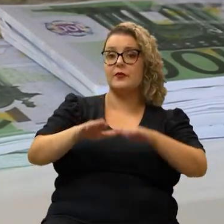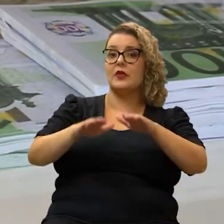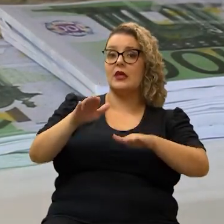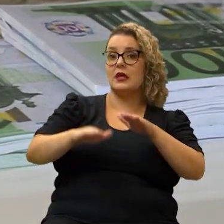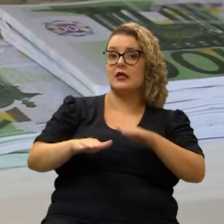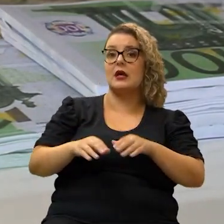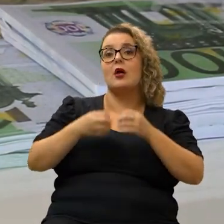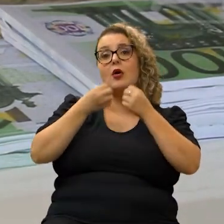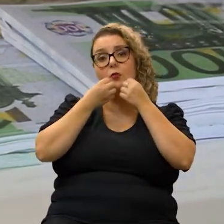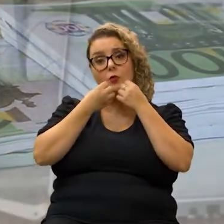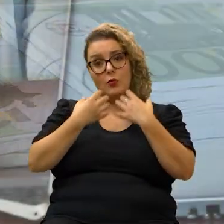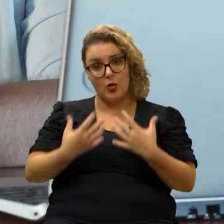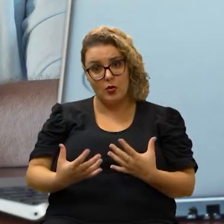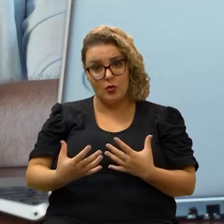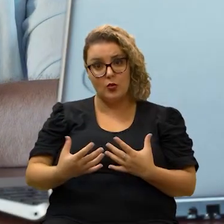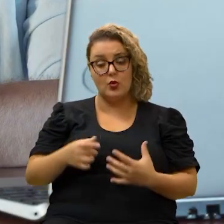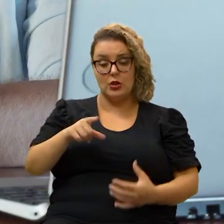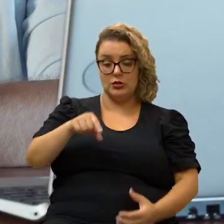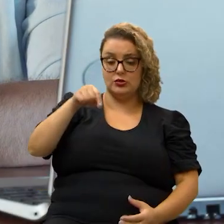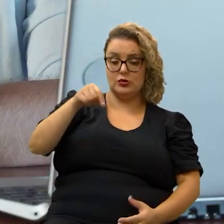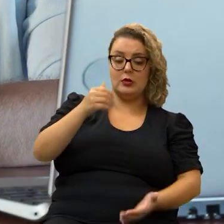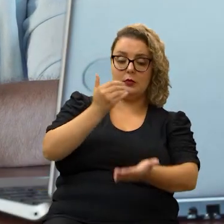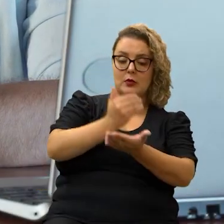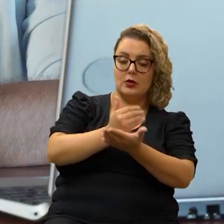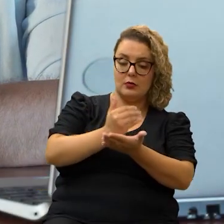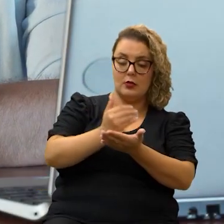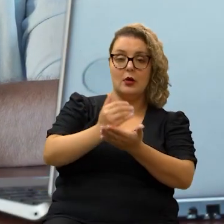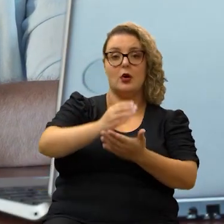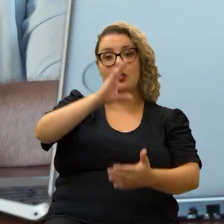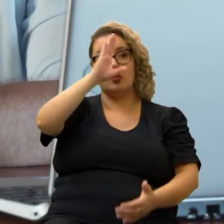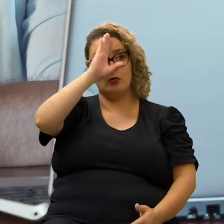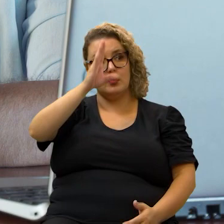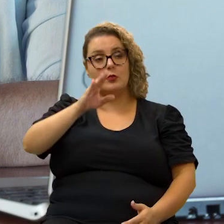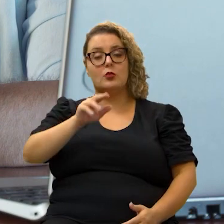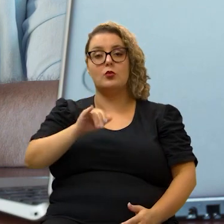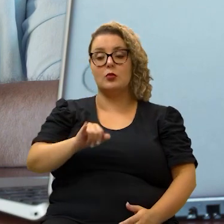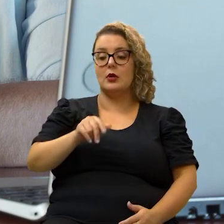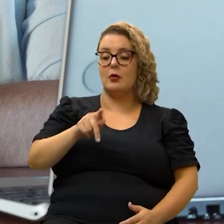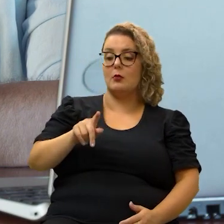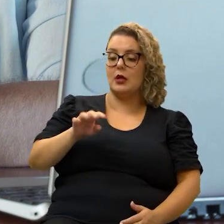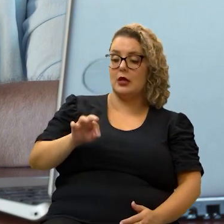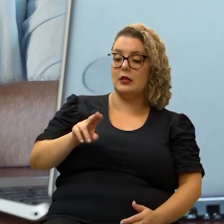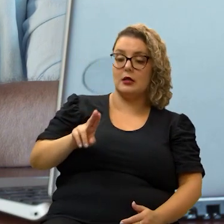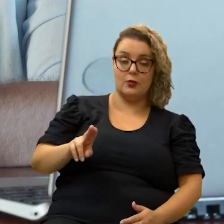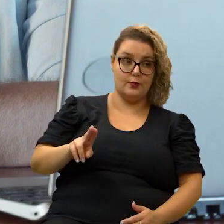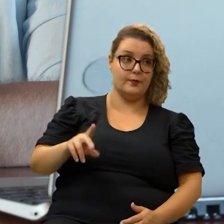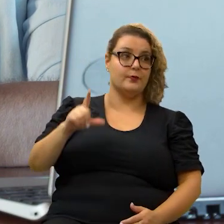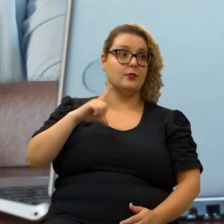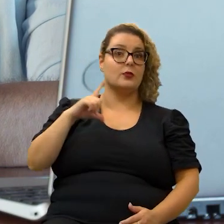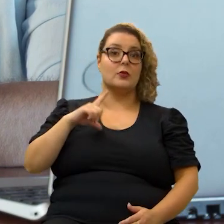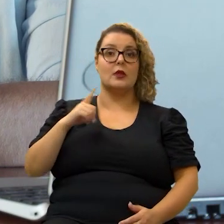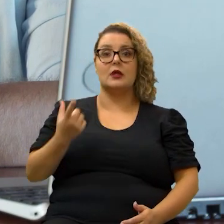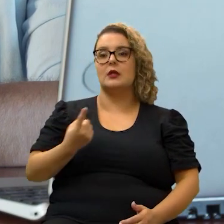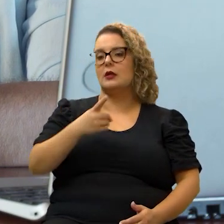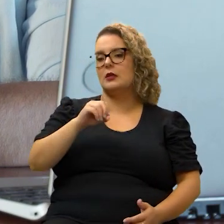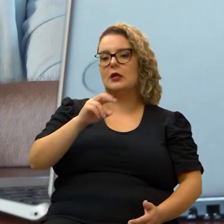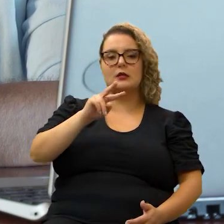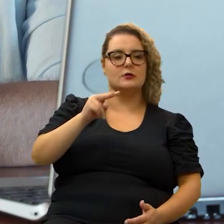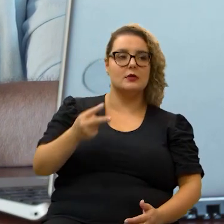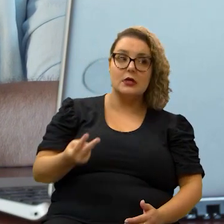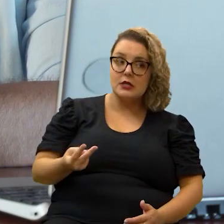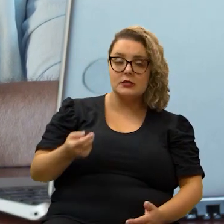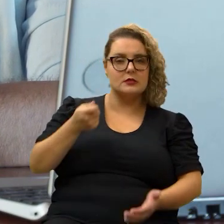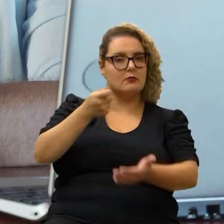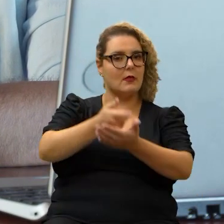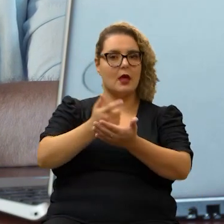que às vezes vale a pena optar pelo parcelamento principalmente no IPTU porque às vezes você tem a opção de pagar em 10